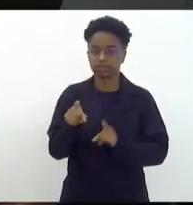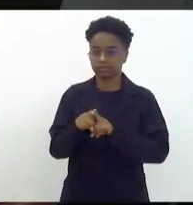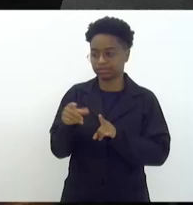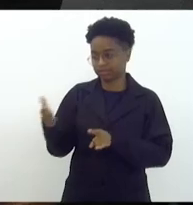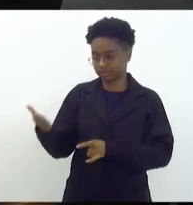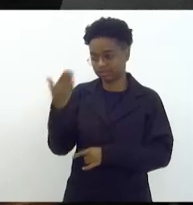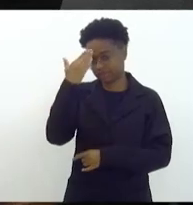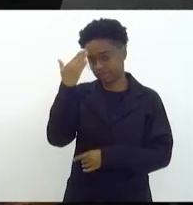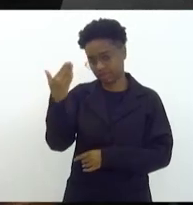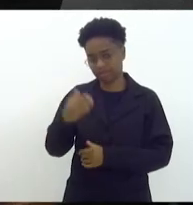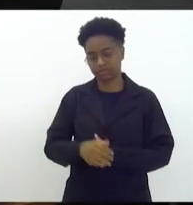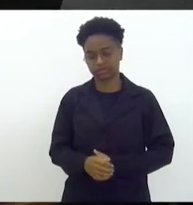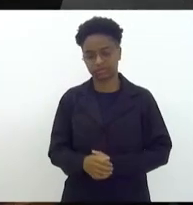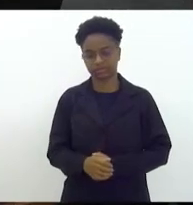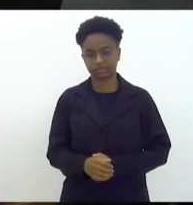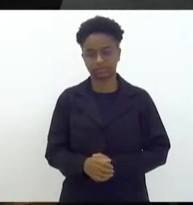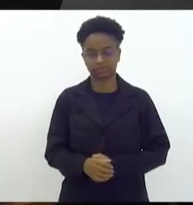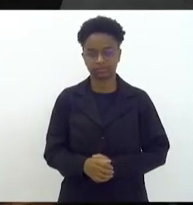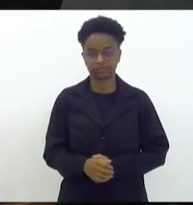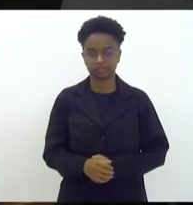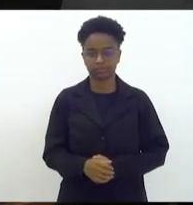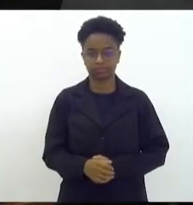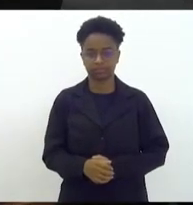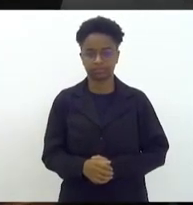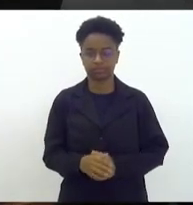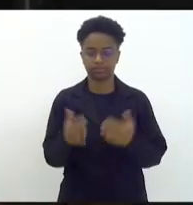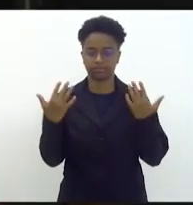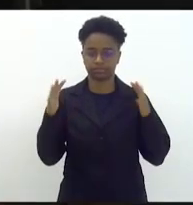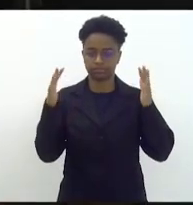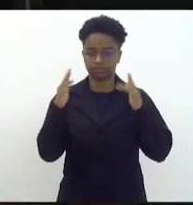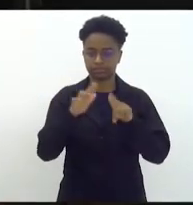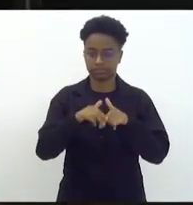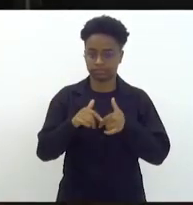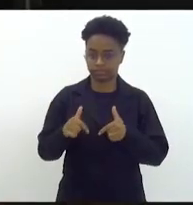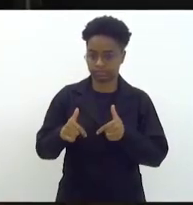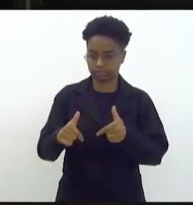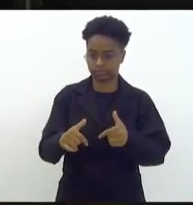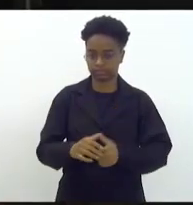agradeço muito a senhora. muito obrigada. Parabéns pela iniciativa.